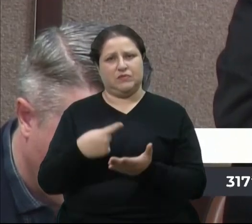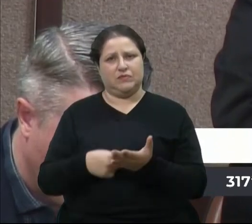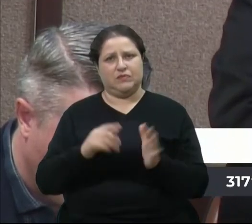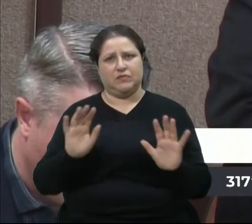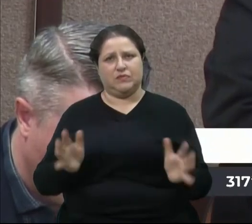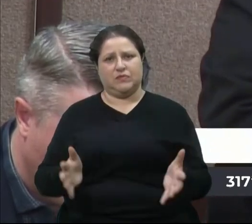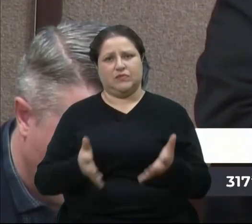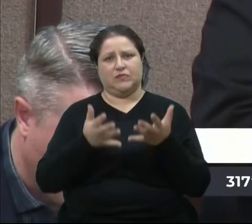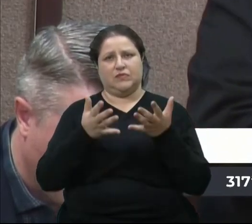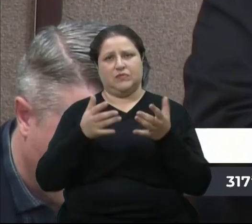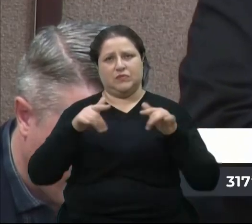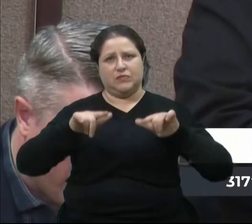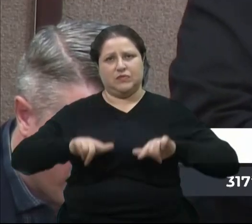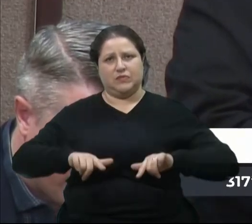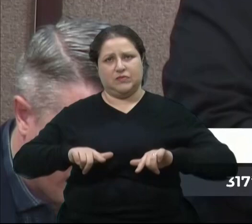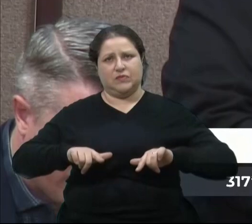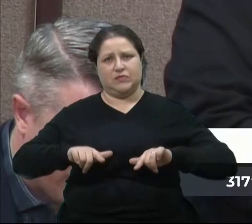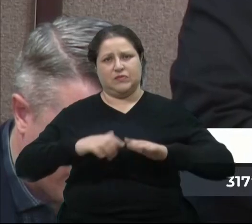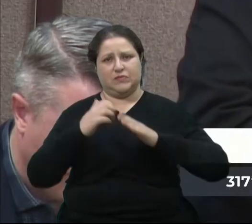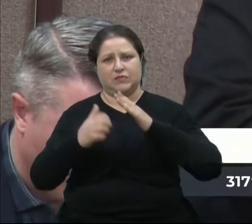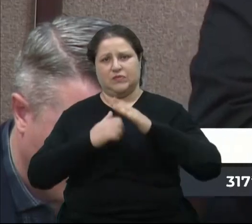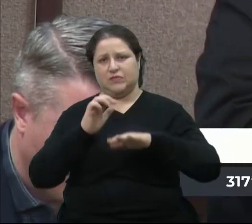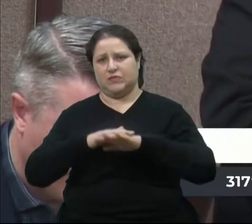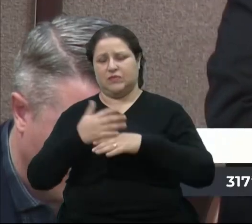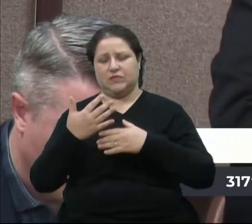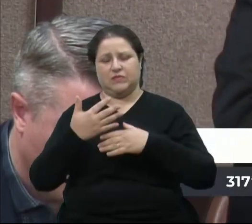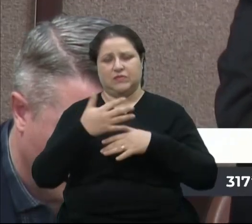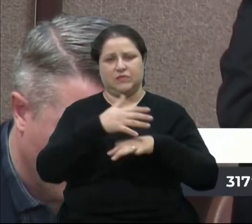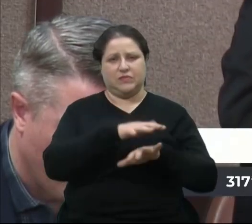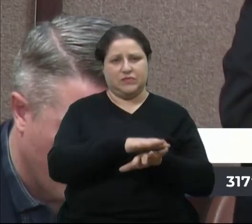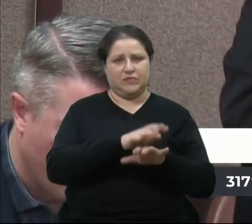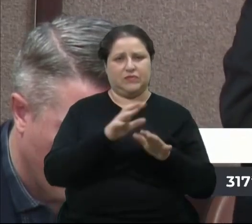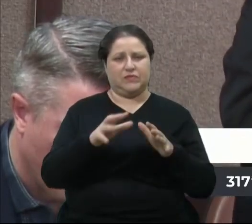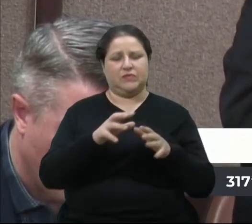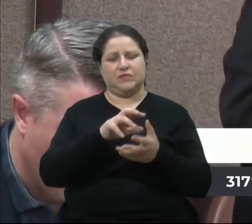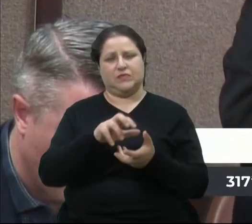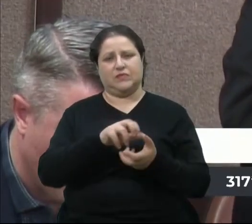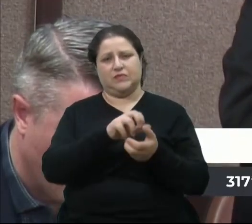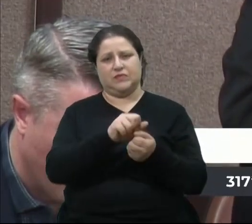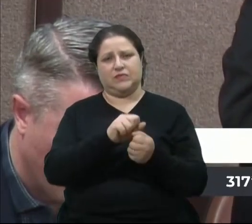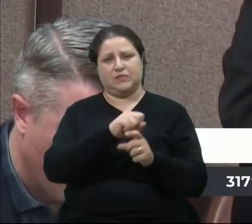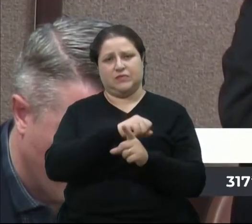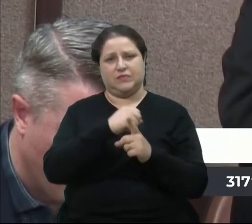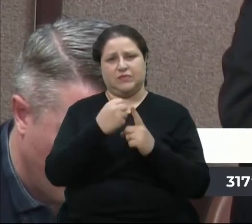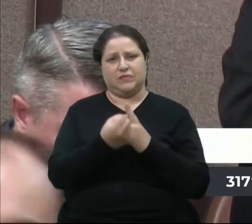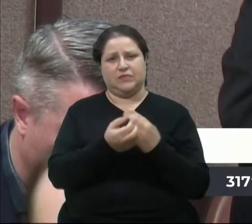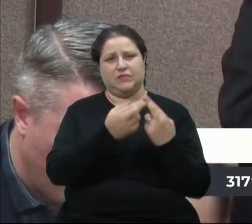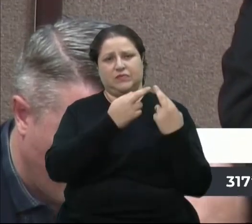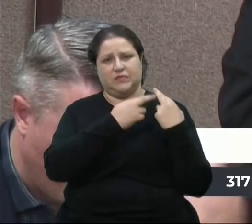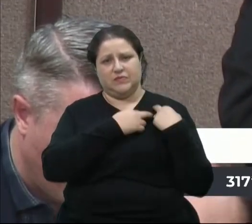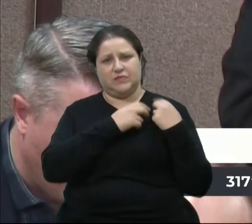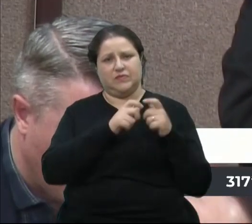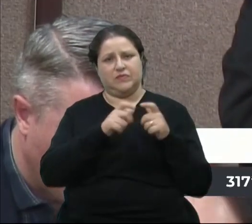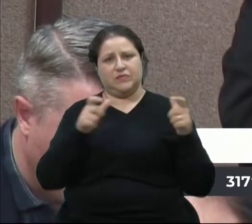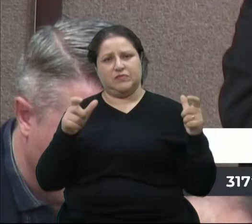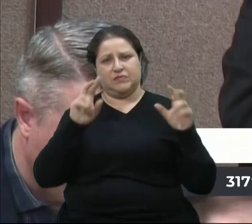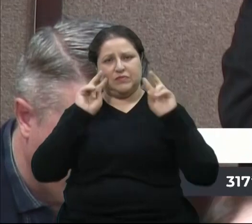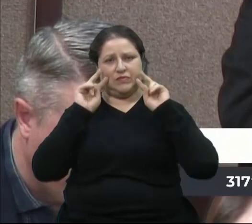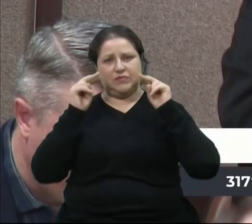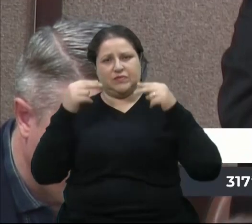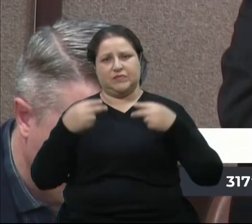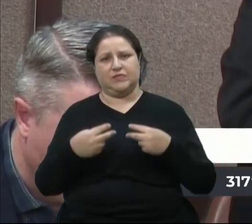de um ambiente empresarial mais inclusivo, sustentável e socialmente responsável tem sido amplamente reconhecido,